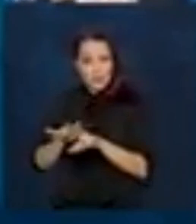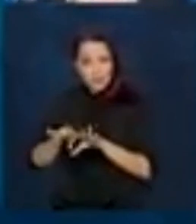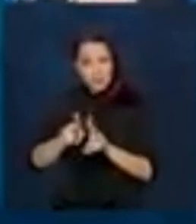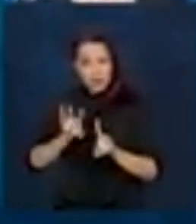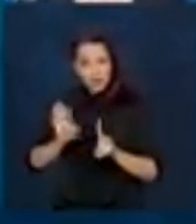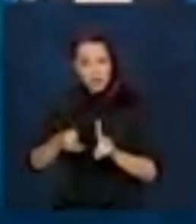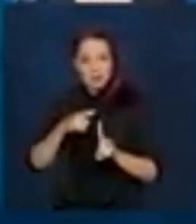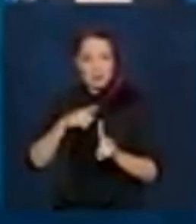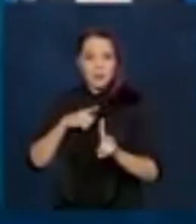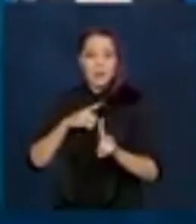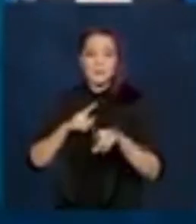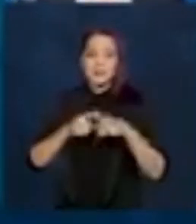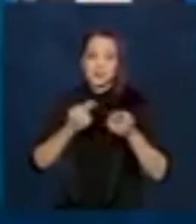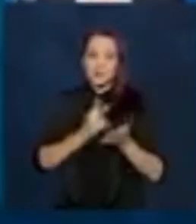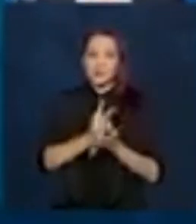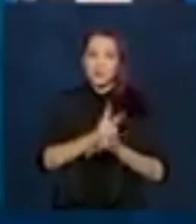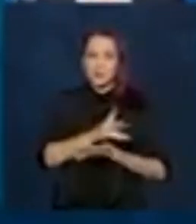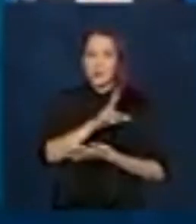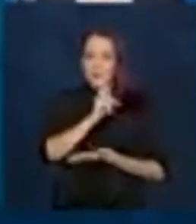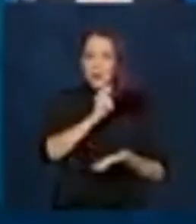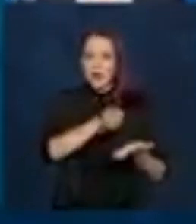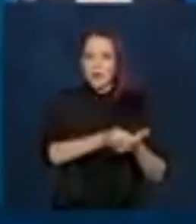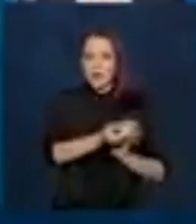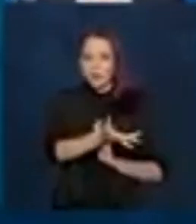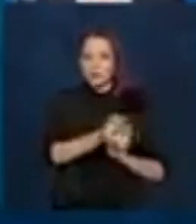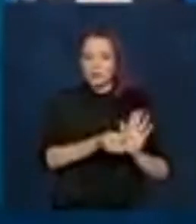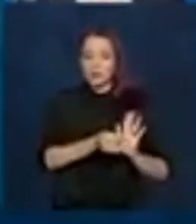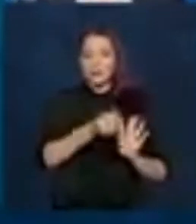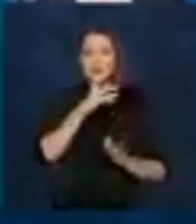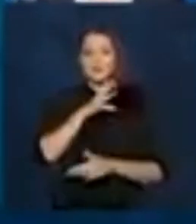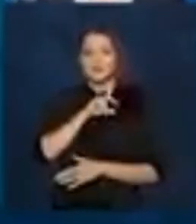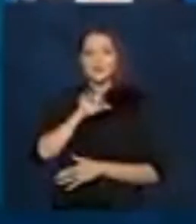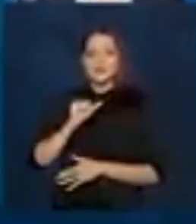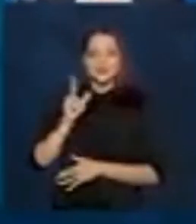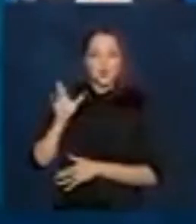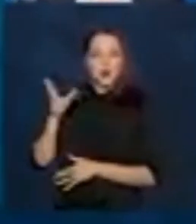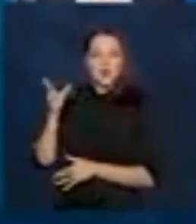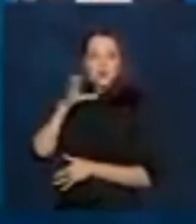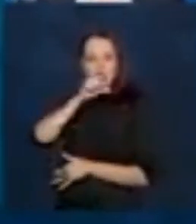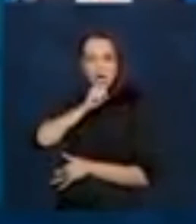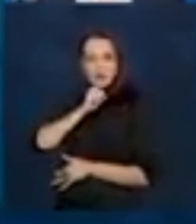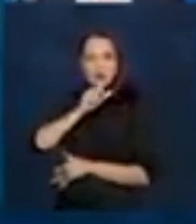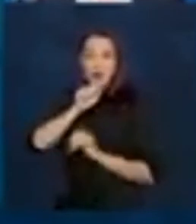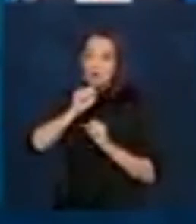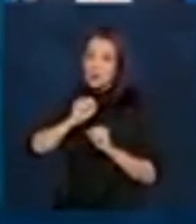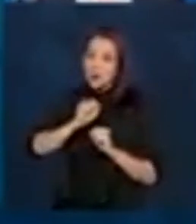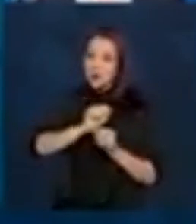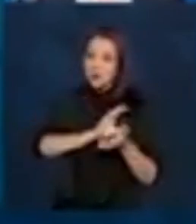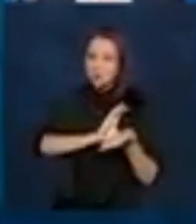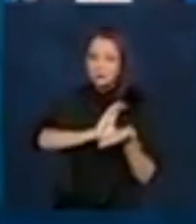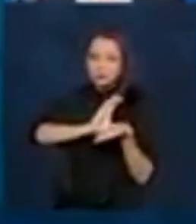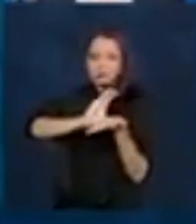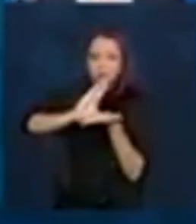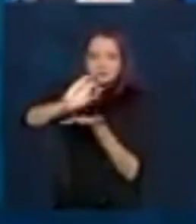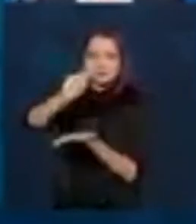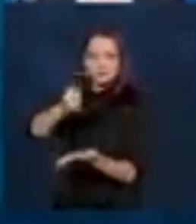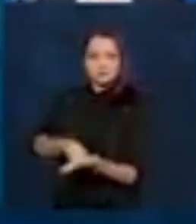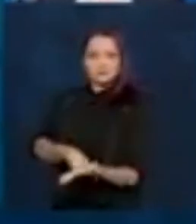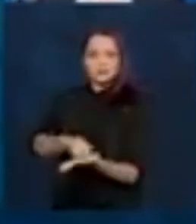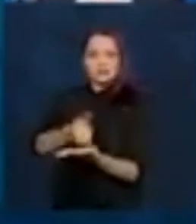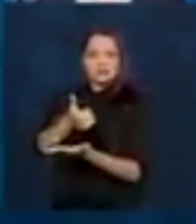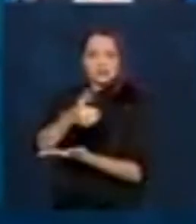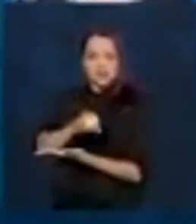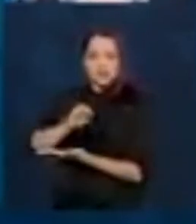estamos fazendo o pagamento. Num dia como esse, num sábado, a gente pode chegar a pagar 10 milhões de